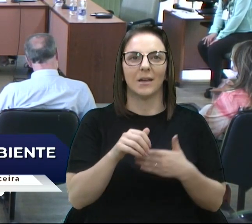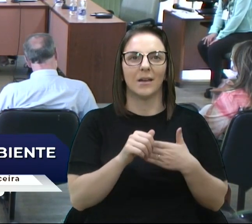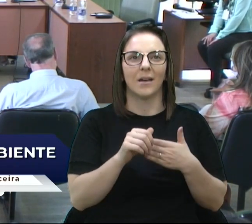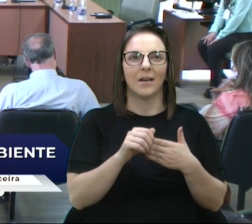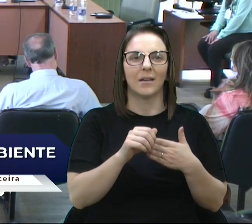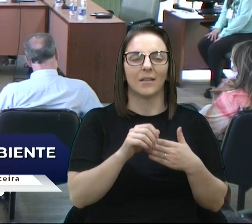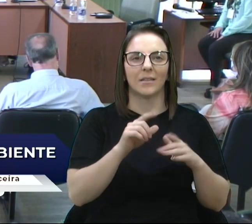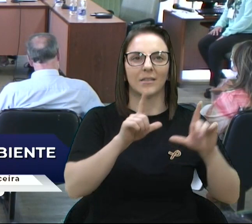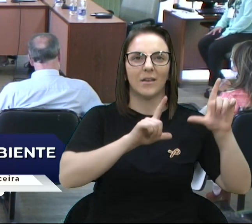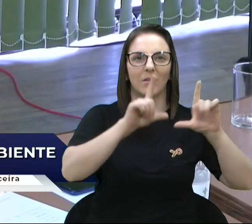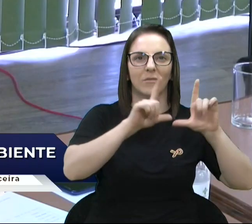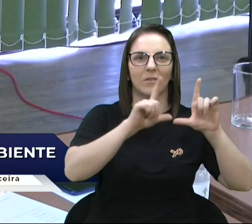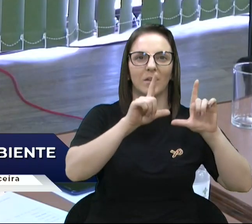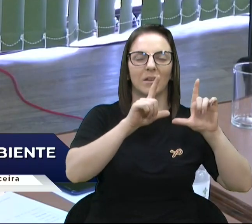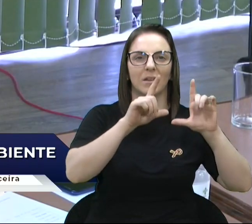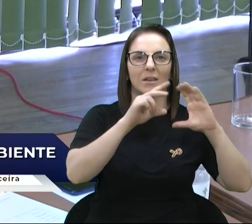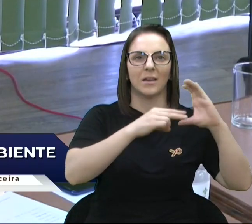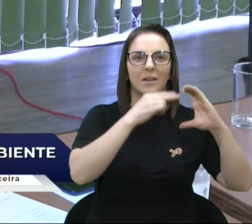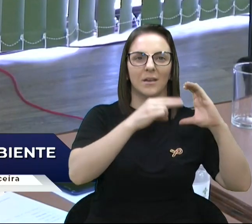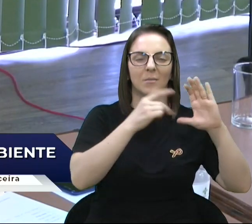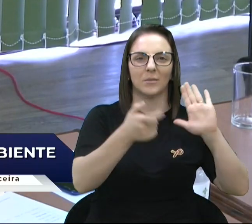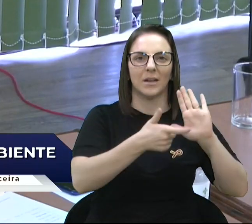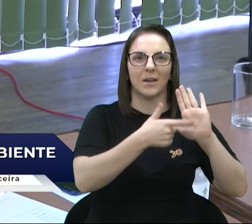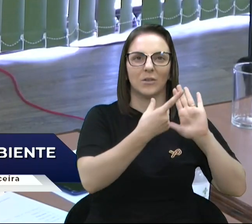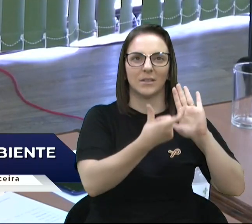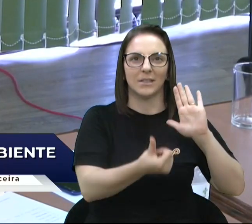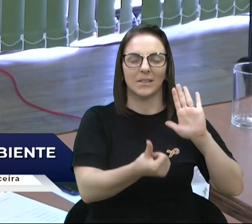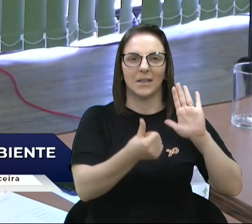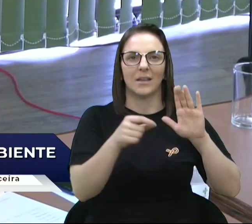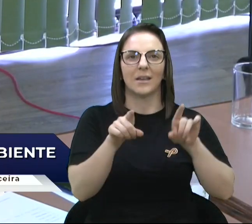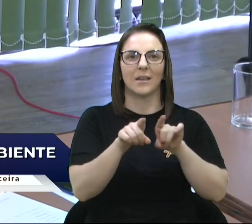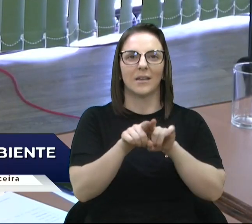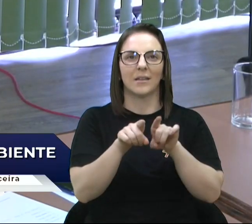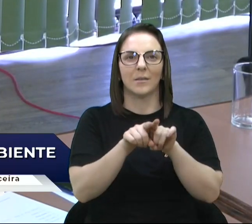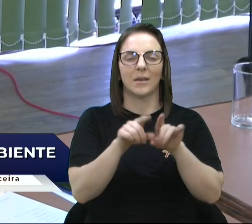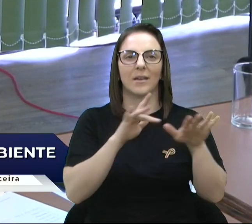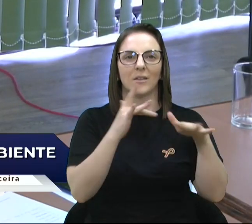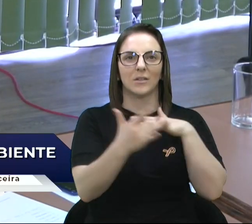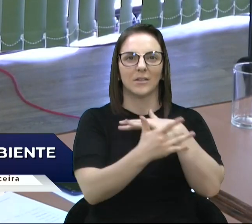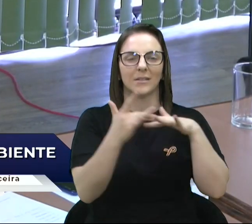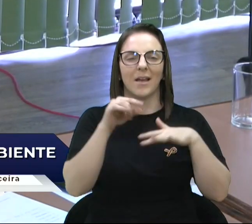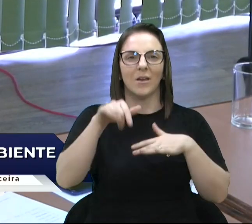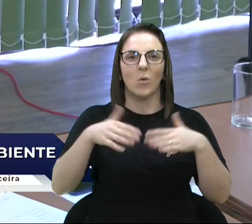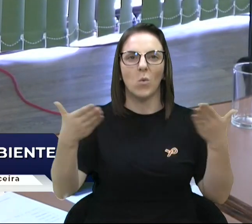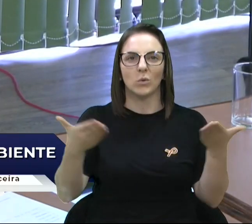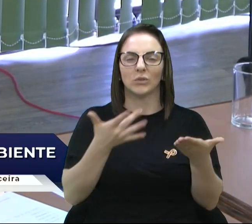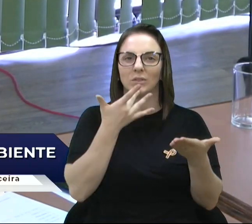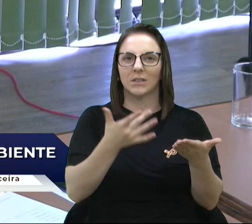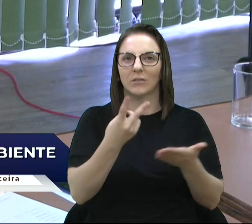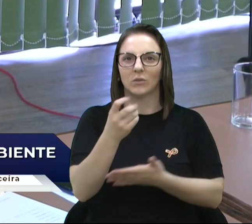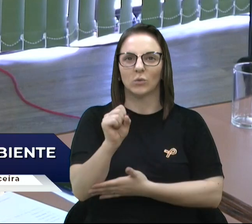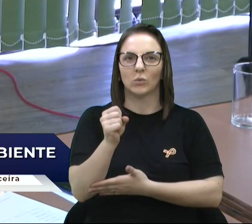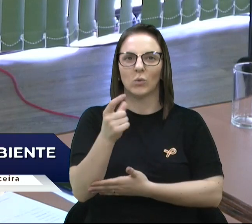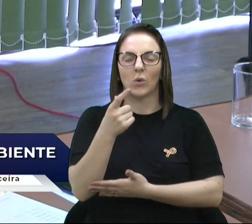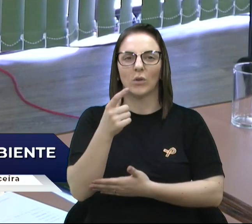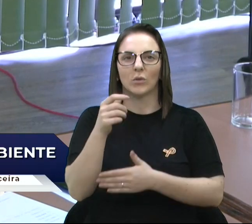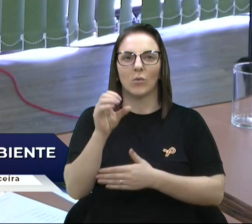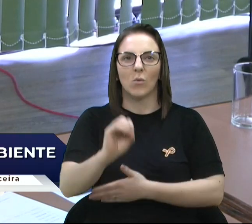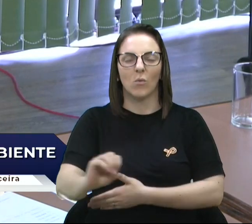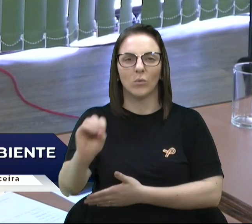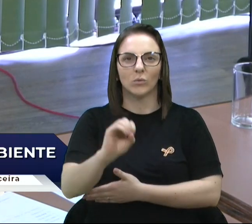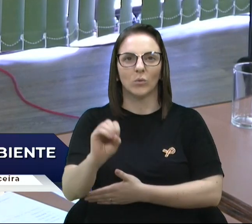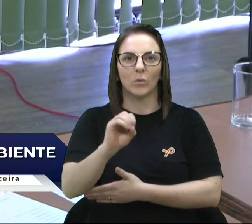Na tarde desta quinta-feira, dia 28 do 10, estamos fazendo a apreciação de contas do segundo